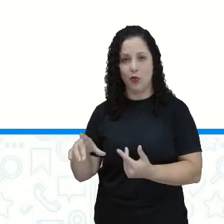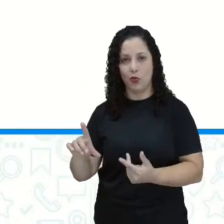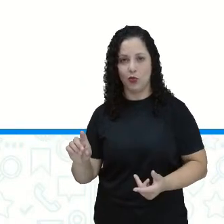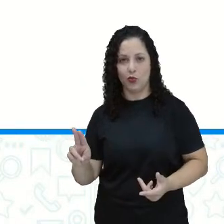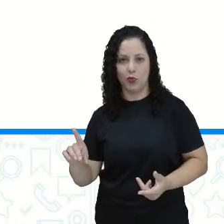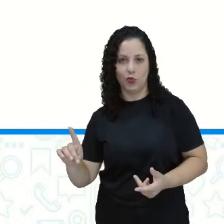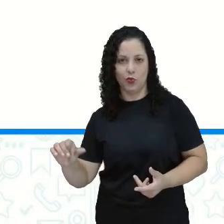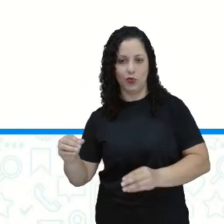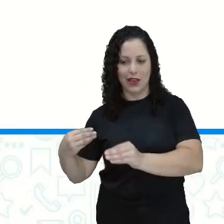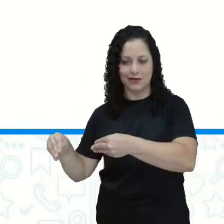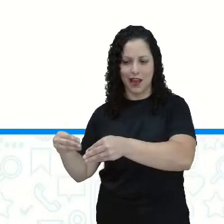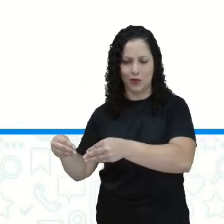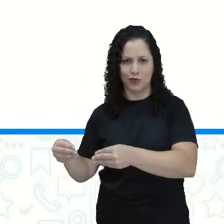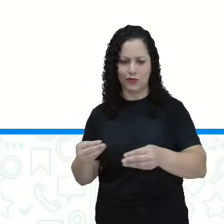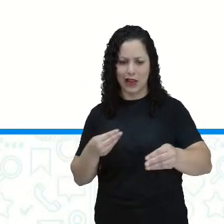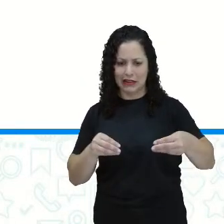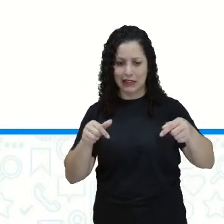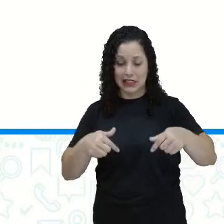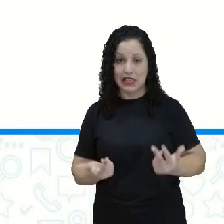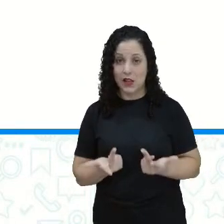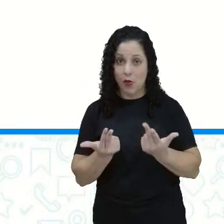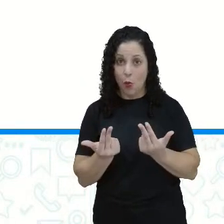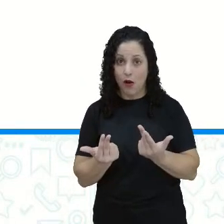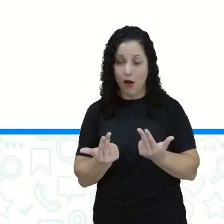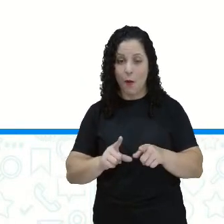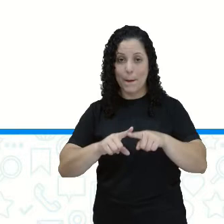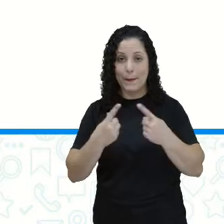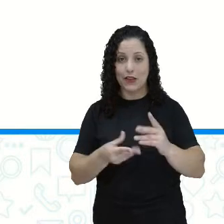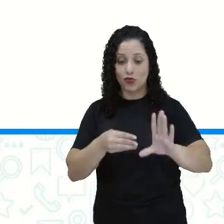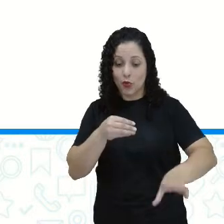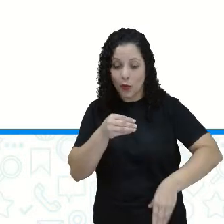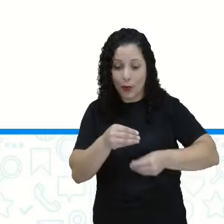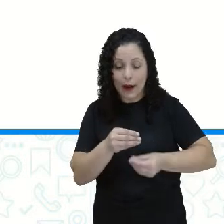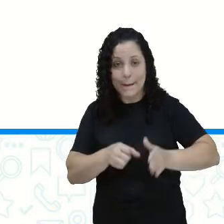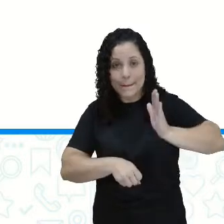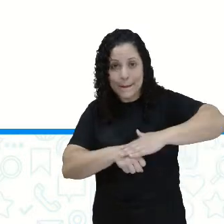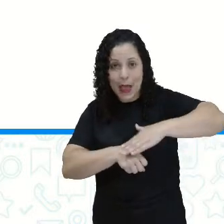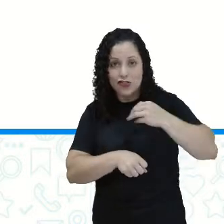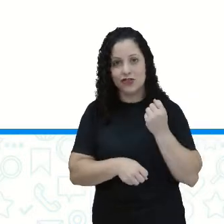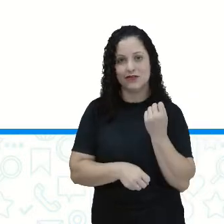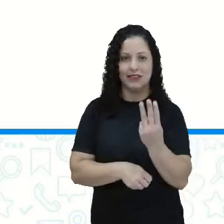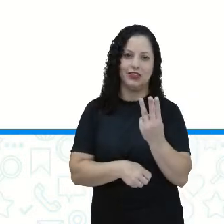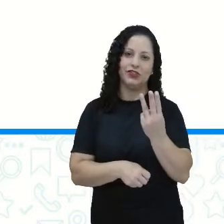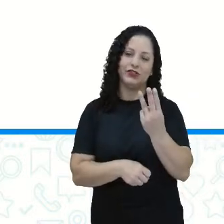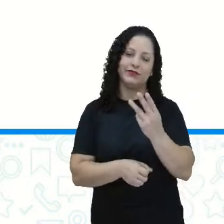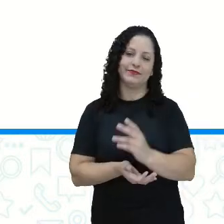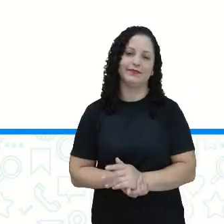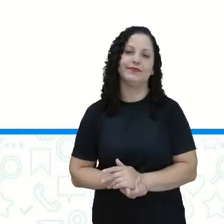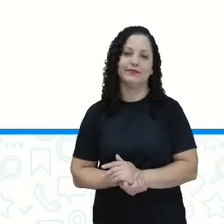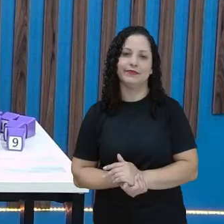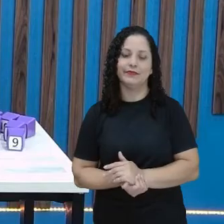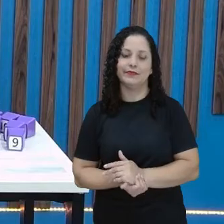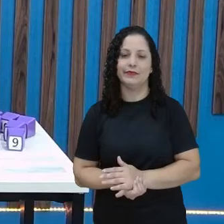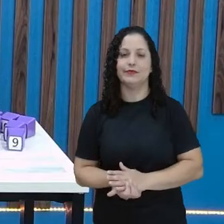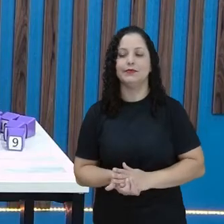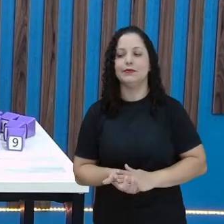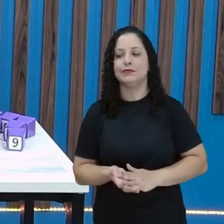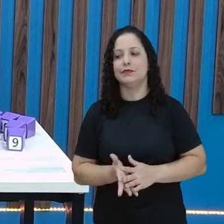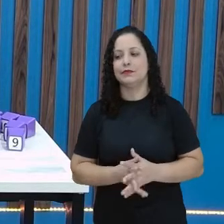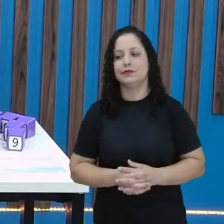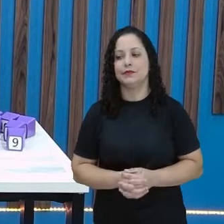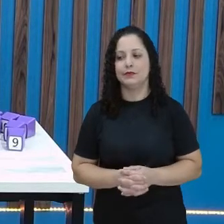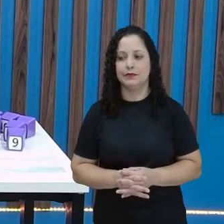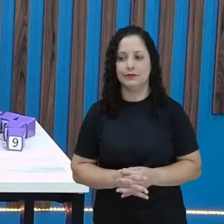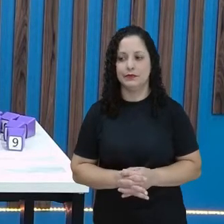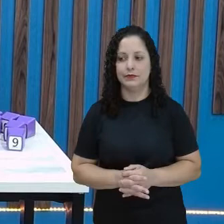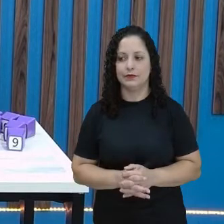Duda. Só que no final a gente tem que adicionar mais três. Olha, a gente já descobriu que no